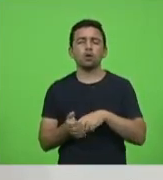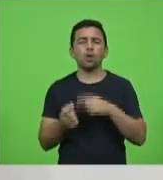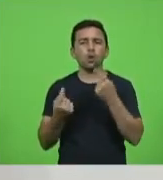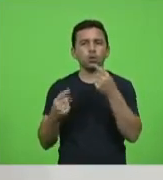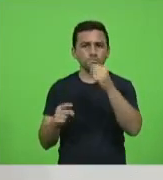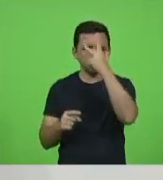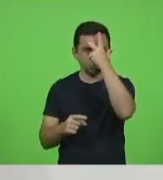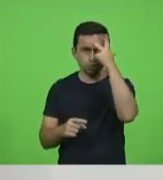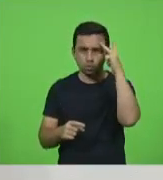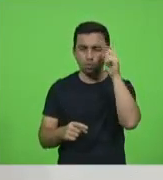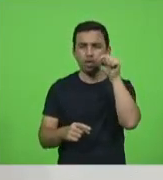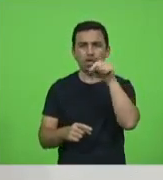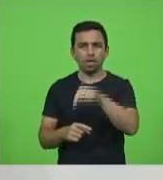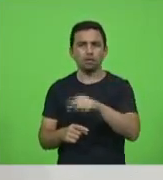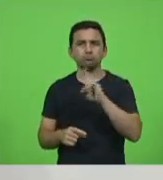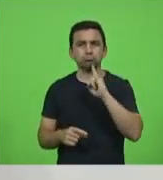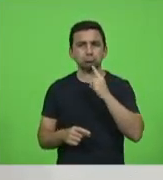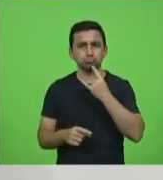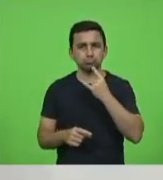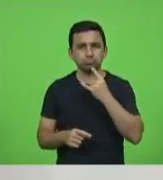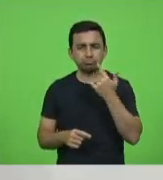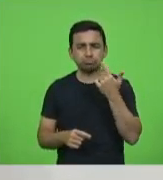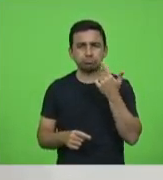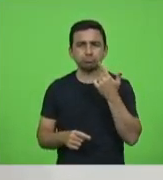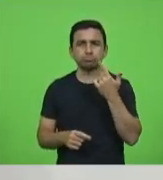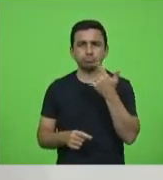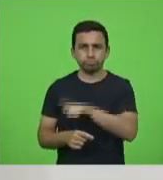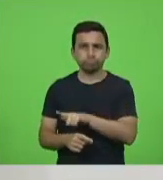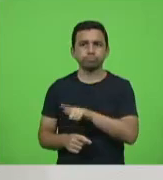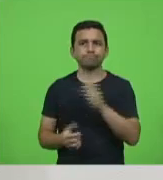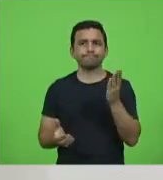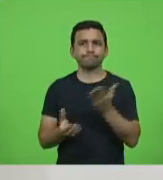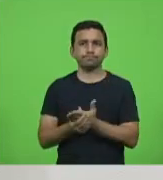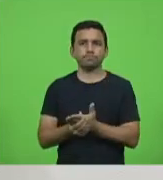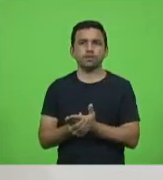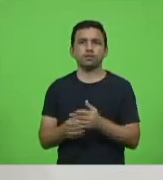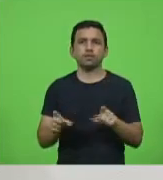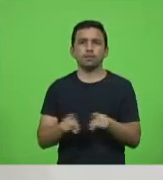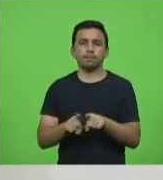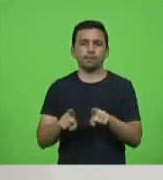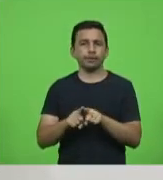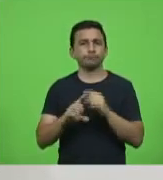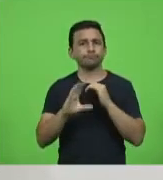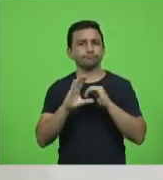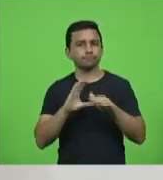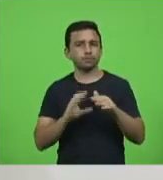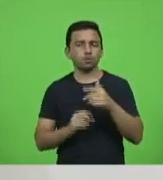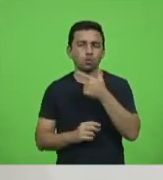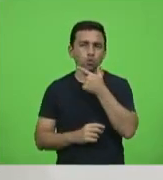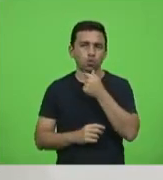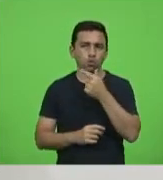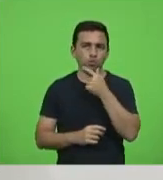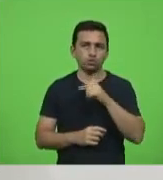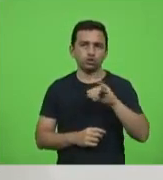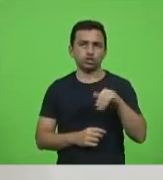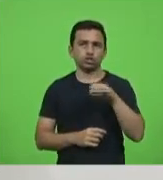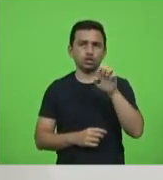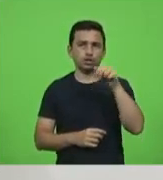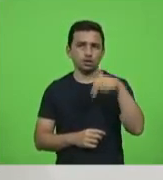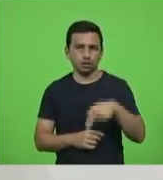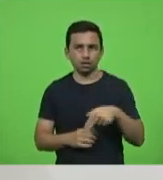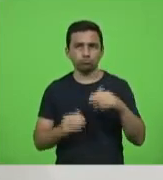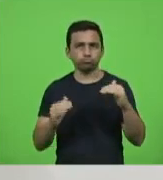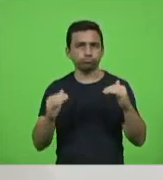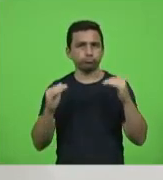alcoolizados neste ano também encaminhamos uma missiva ao inspetor Jean Coelho superintendente regional da Polícia